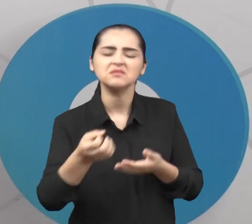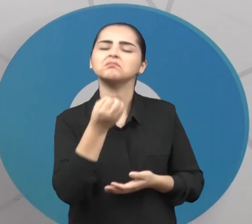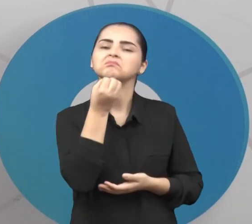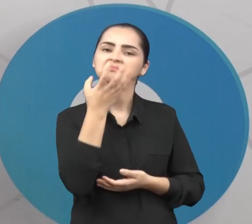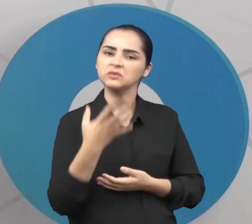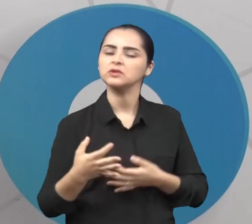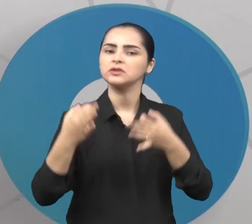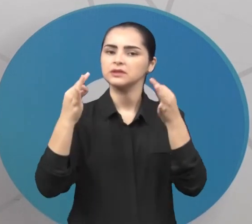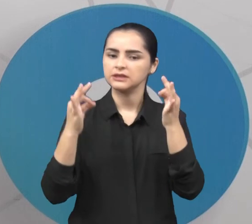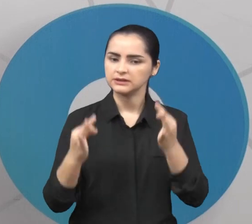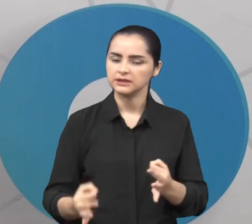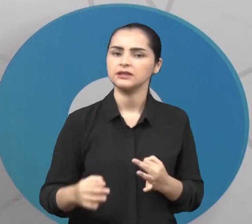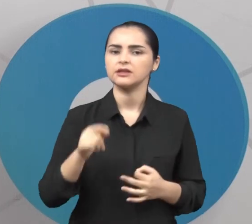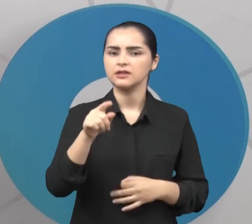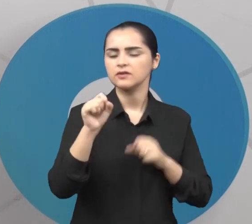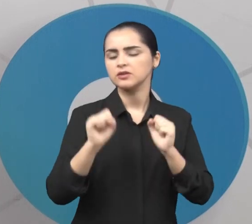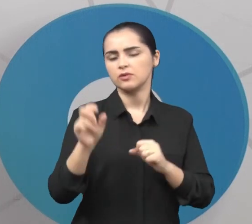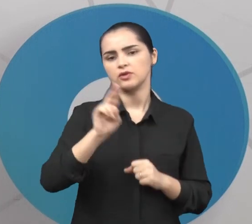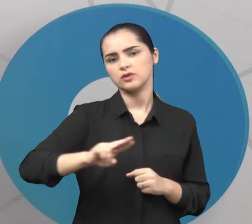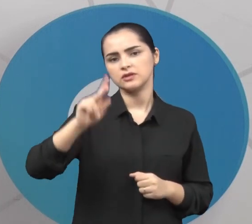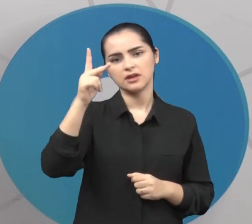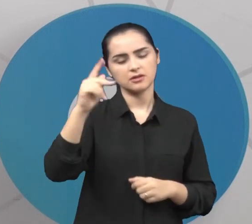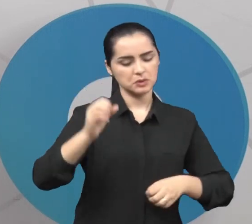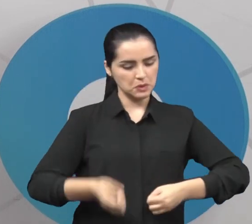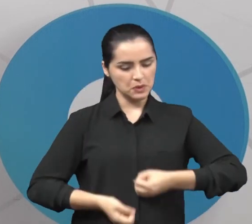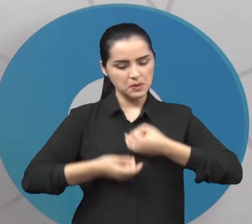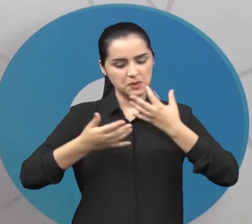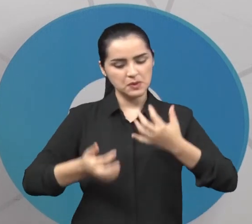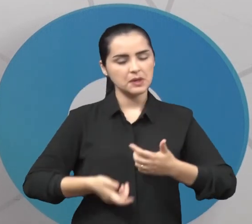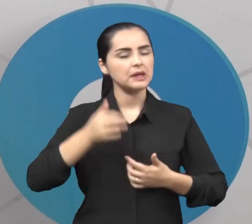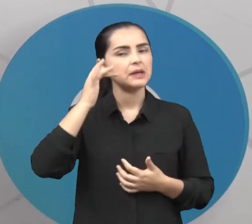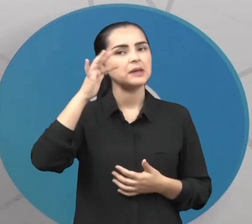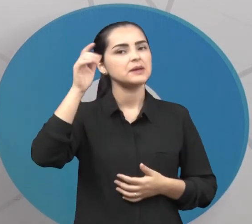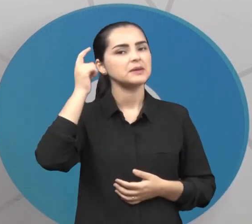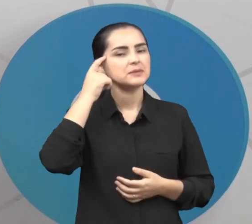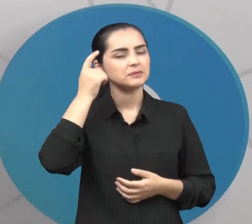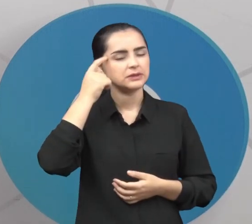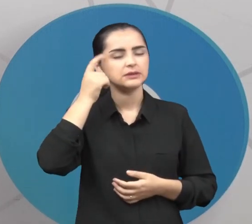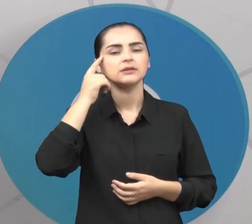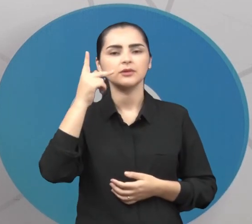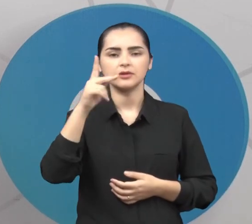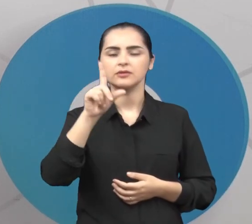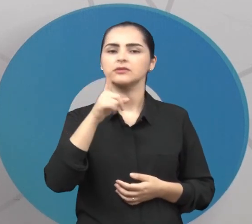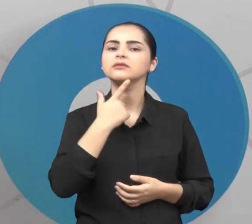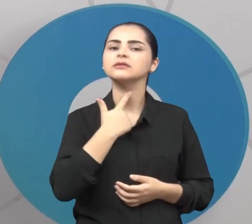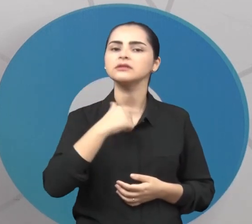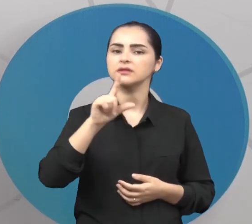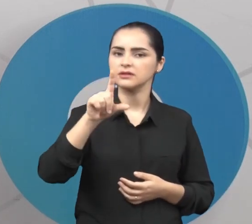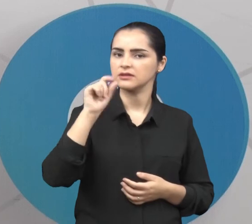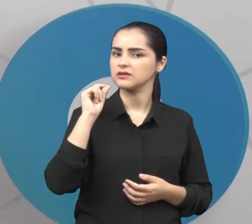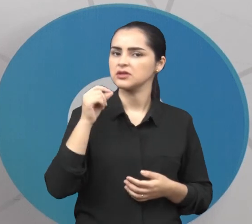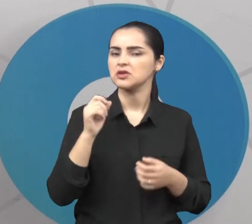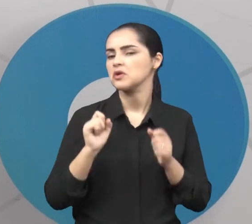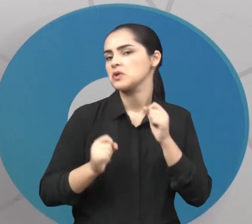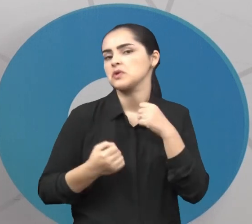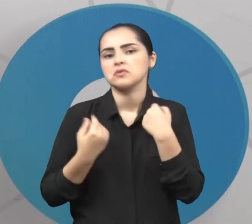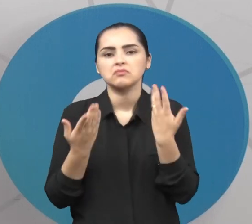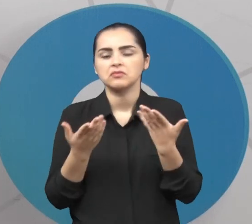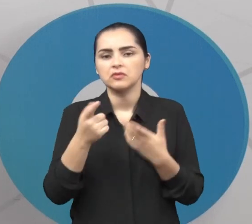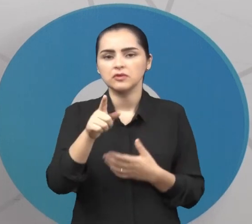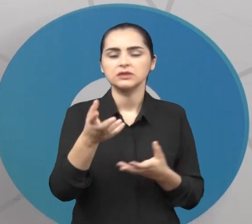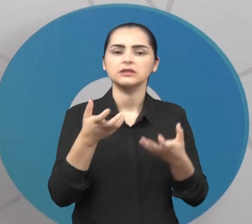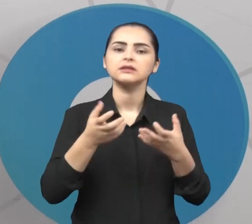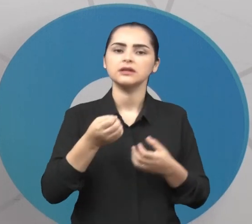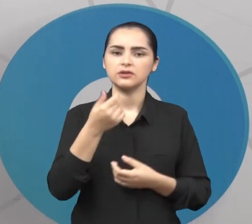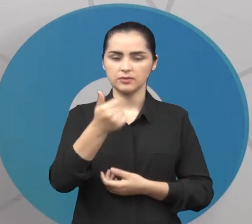pode usar a sua criatividade, e dar imaginação da melhor forma que você achar